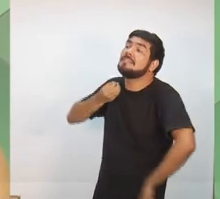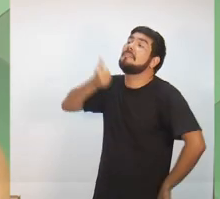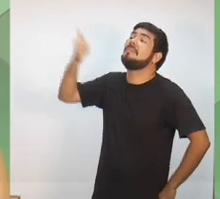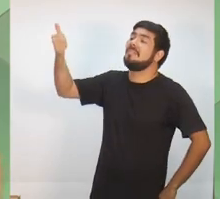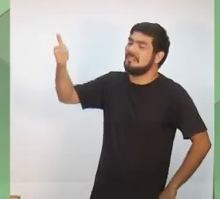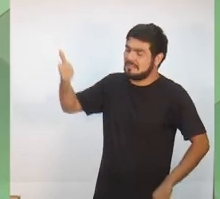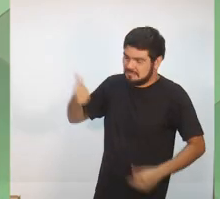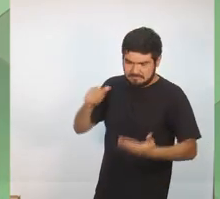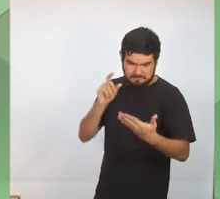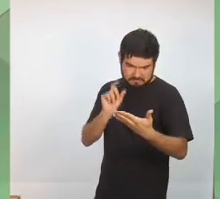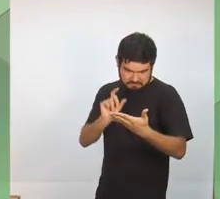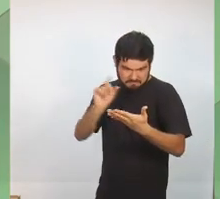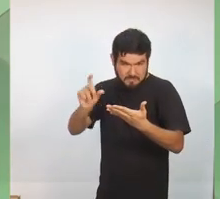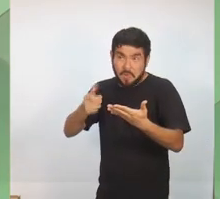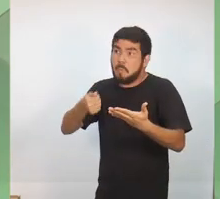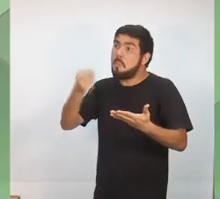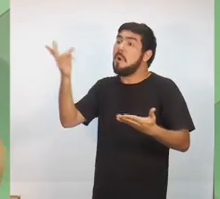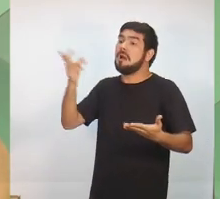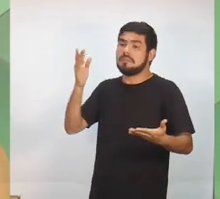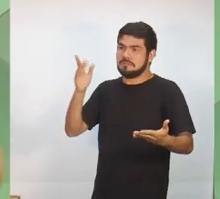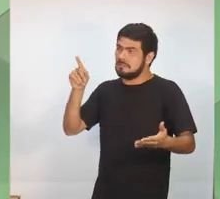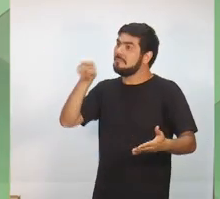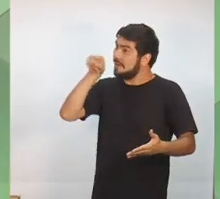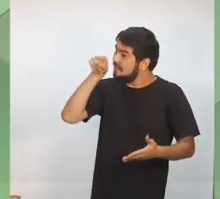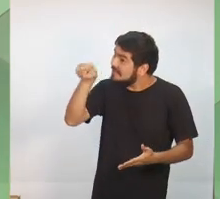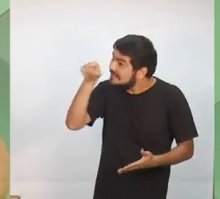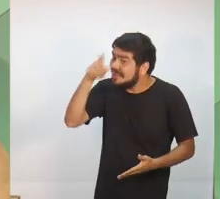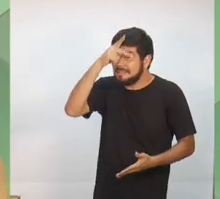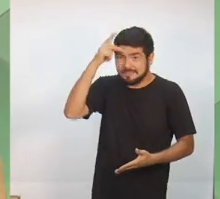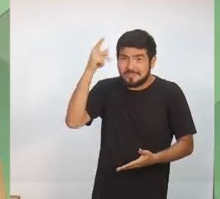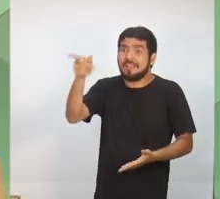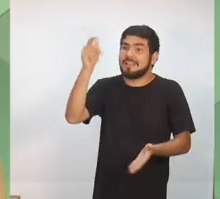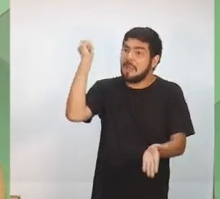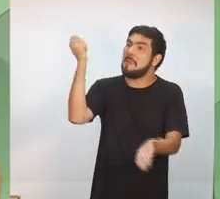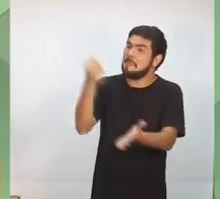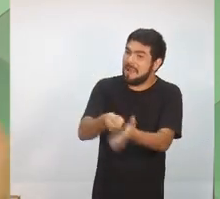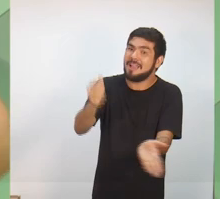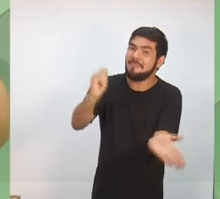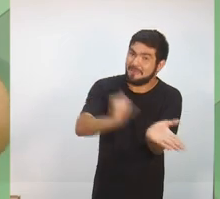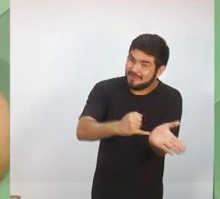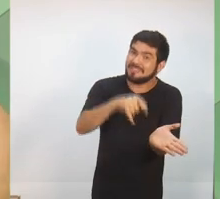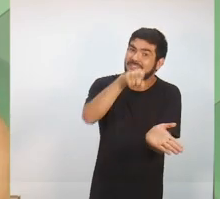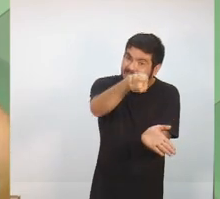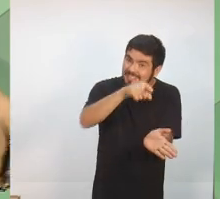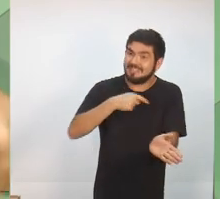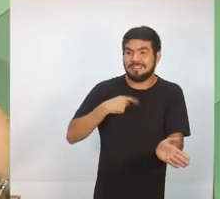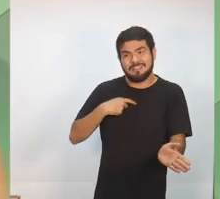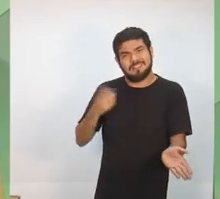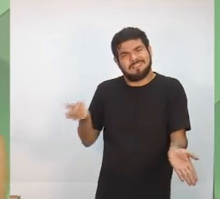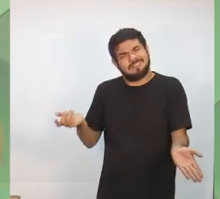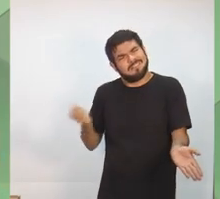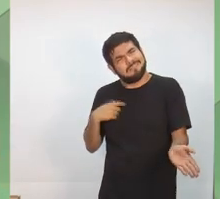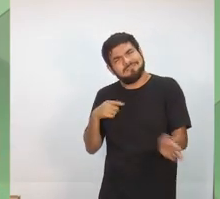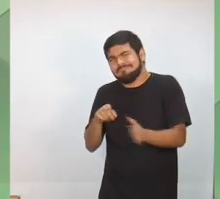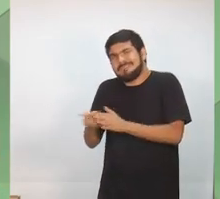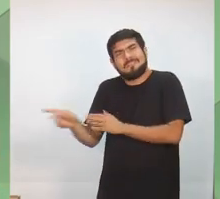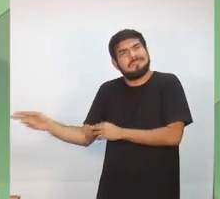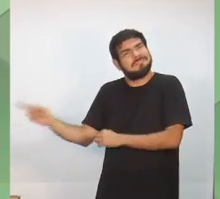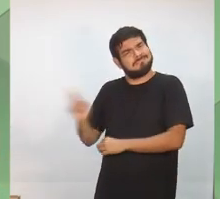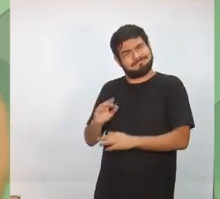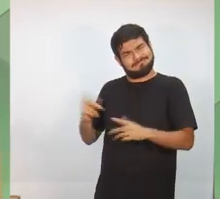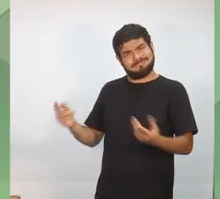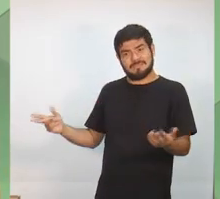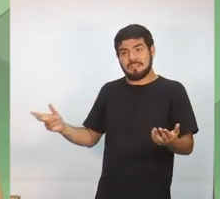programas e o quanto ele custa para você, para você, contribuinte amazonense. Foi essa a intenção da pergunta e eu acredito que é uma boa